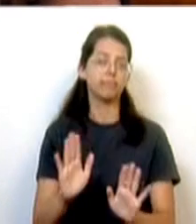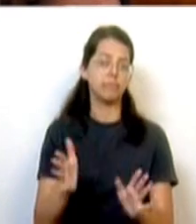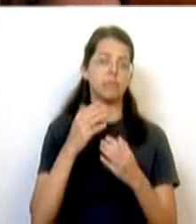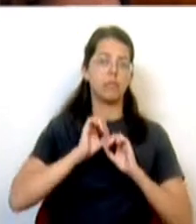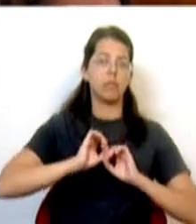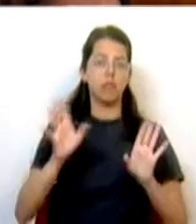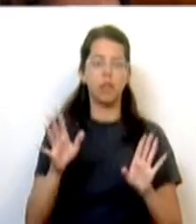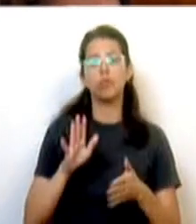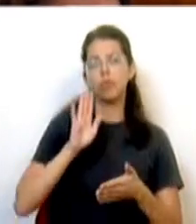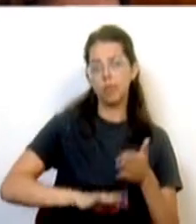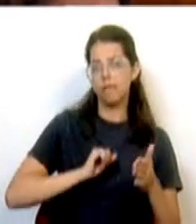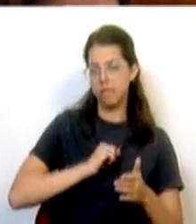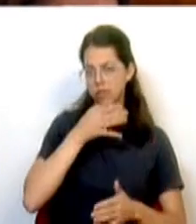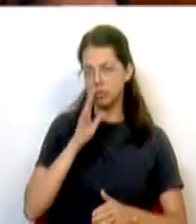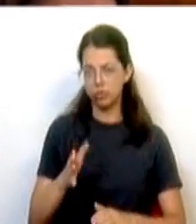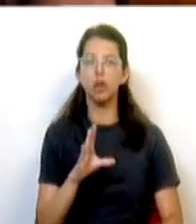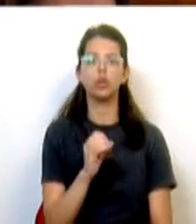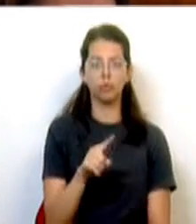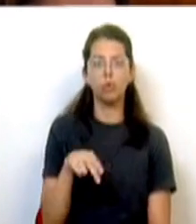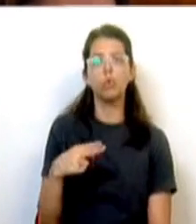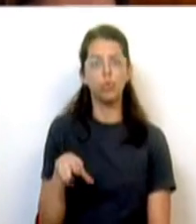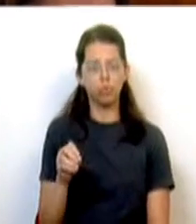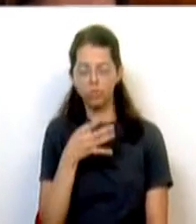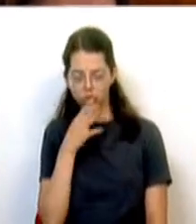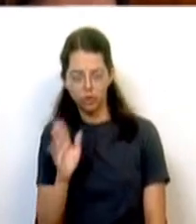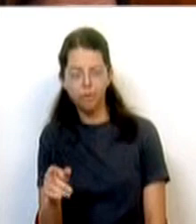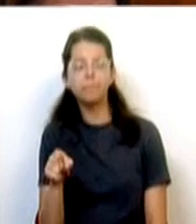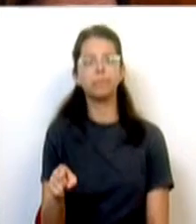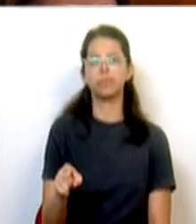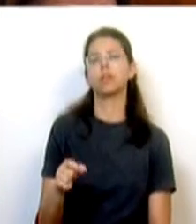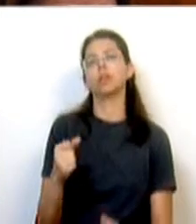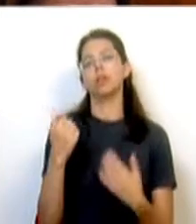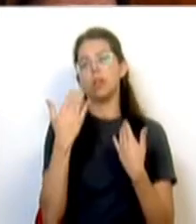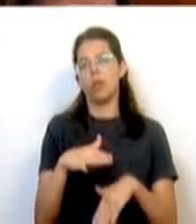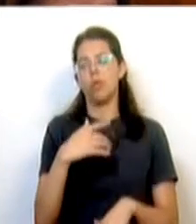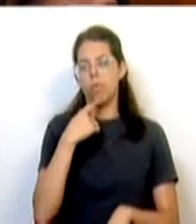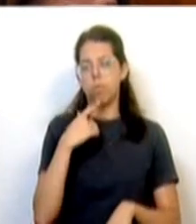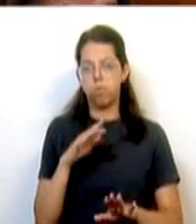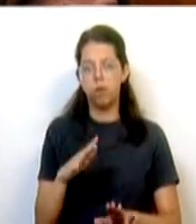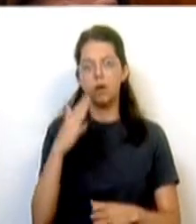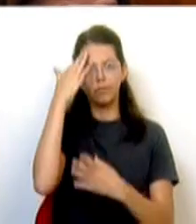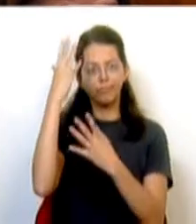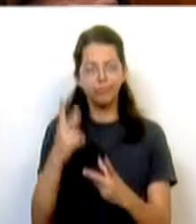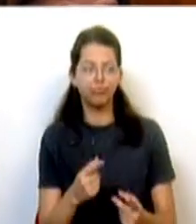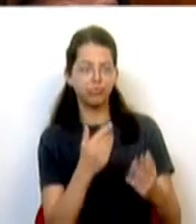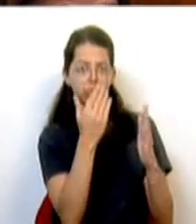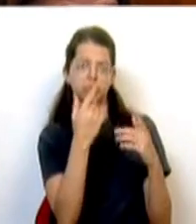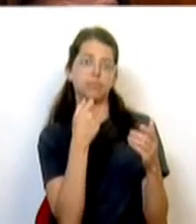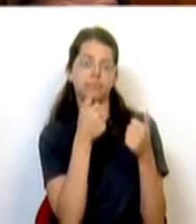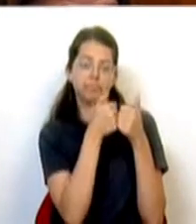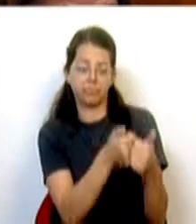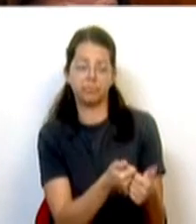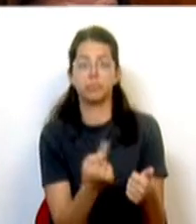referiu também o meu colega João Nuno, dentro daquilo que são as fortes limitações impostas no orçamento de Estado, que é